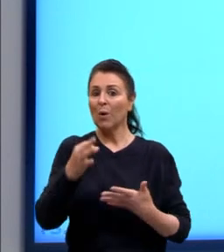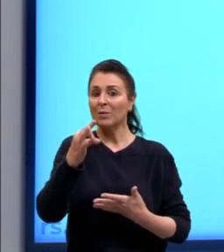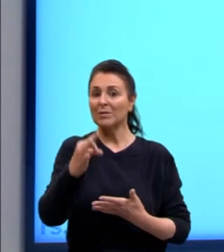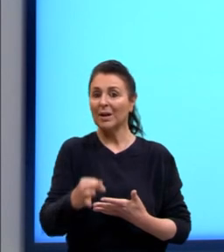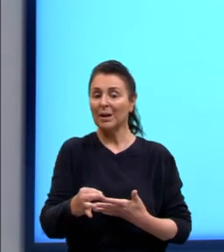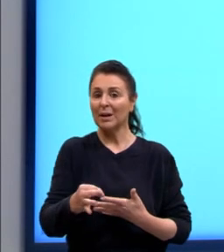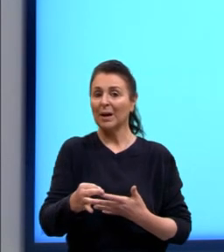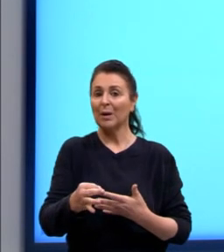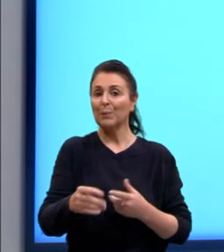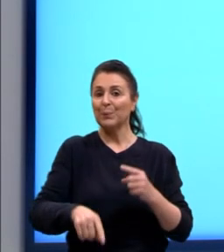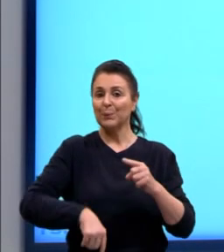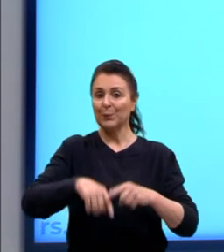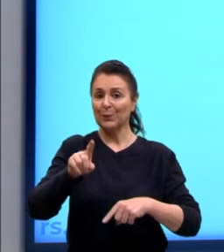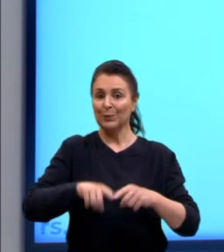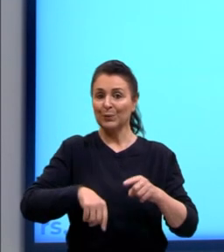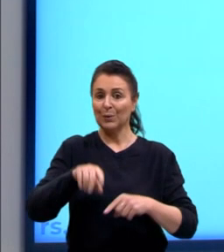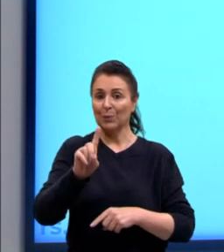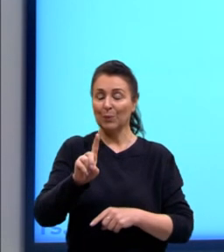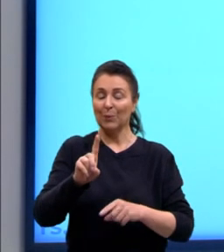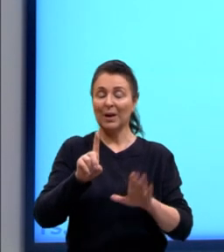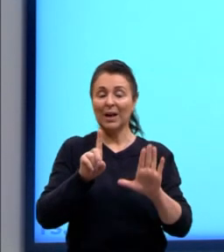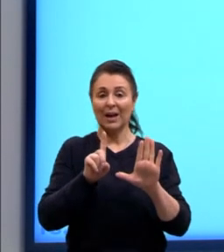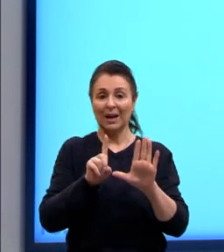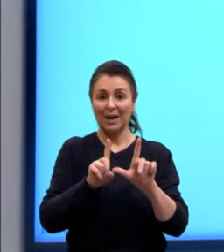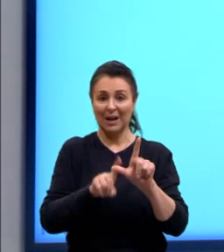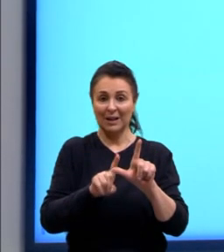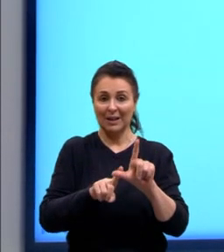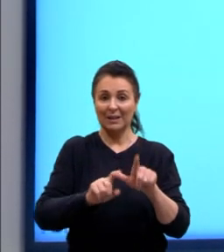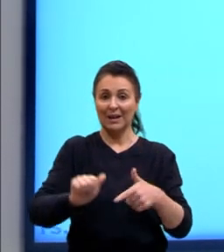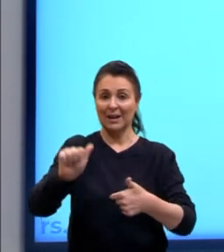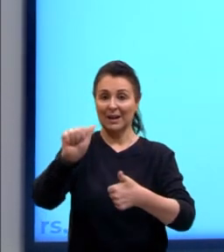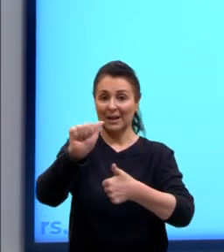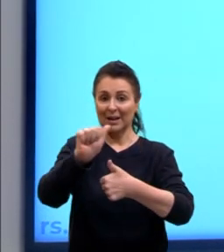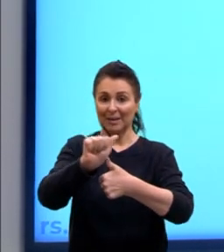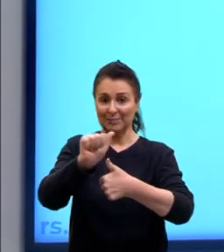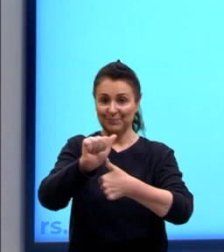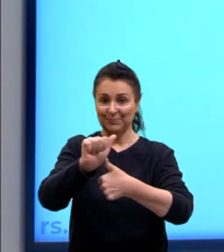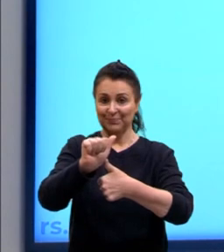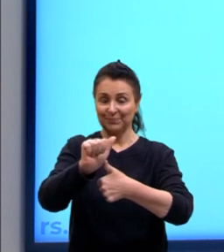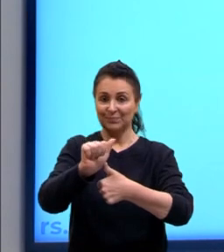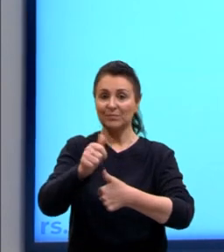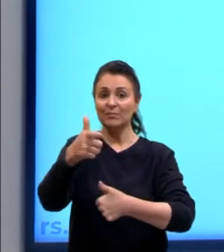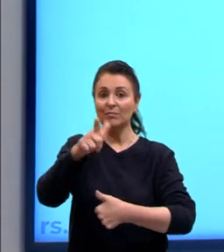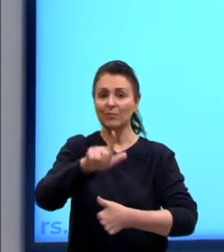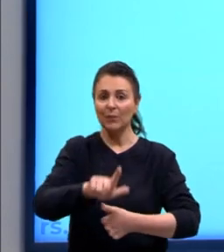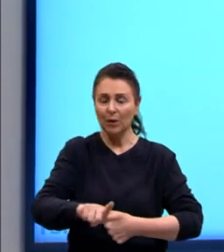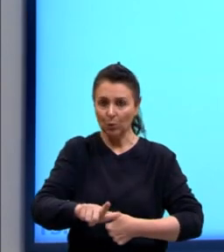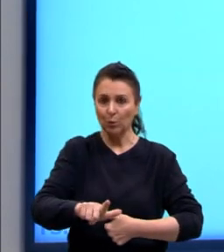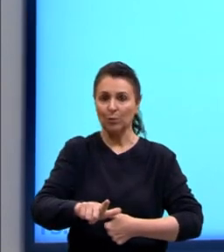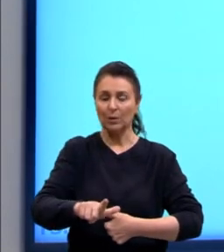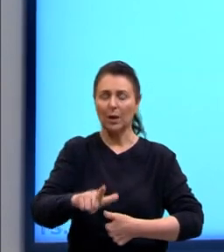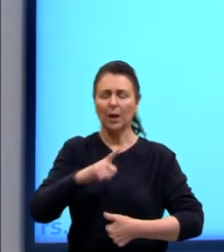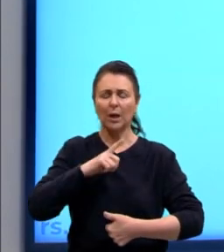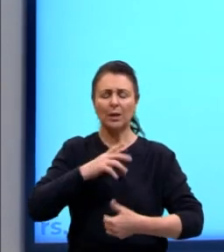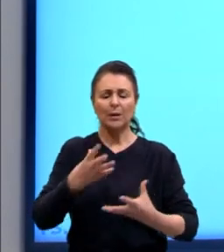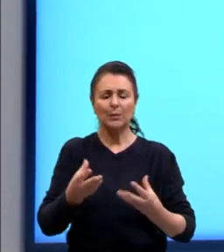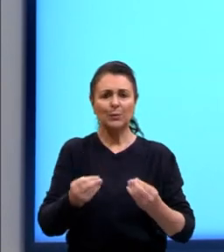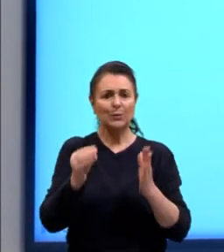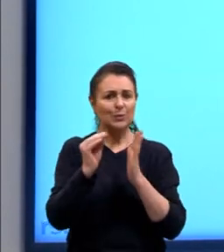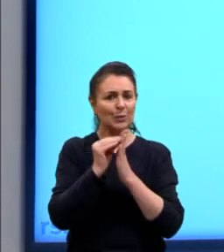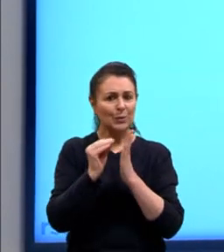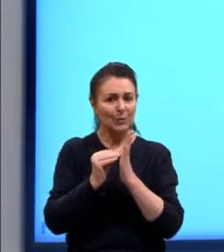1 corresponde à letra A. De novo, gente. Envolve muitos conteúdos, né?